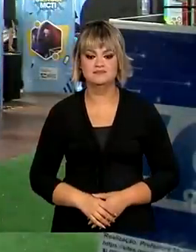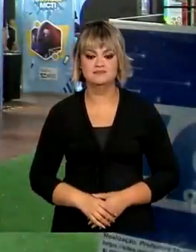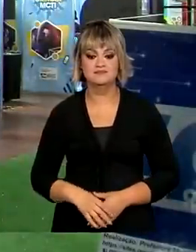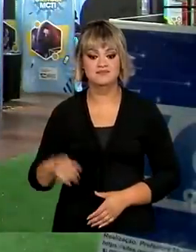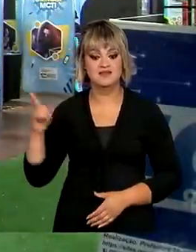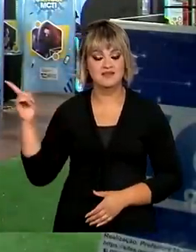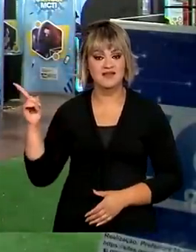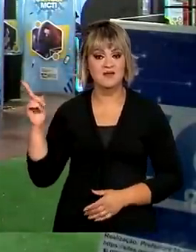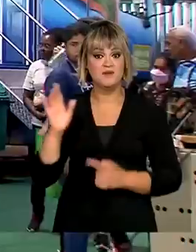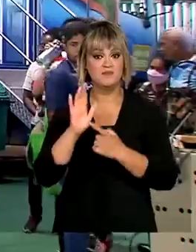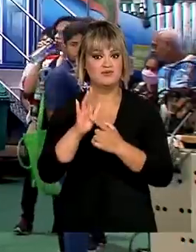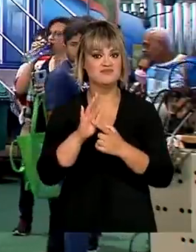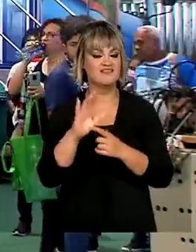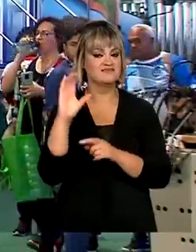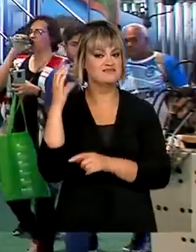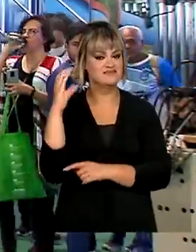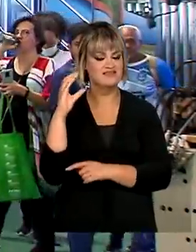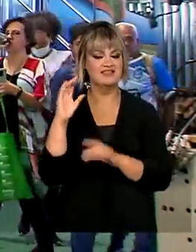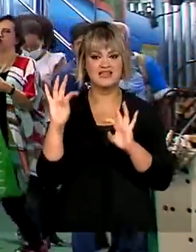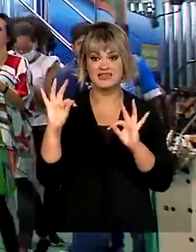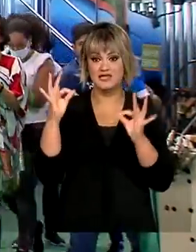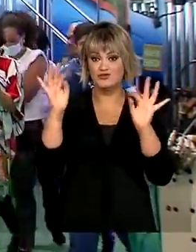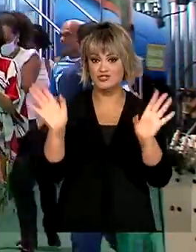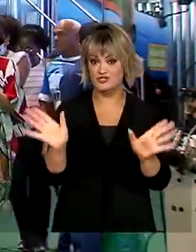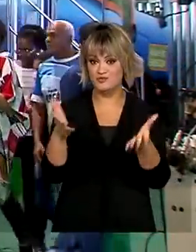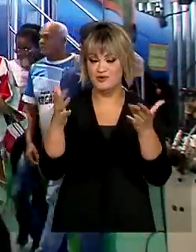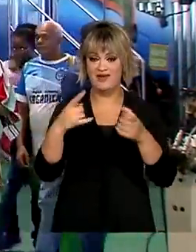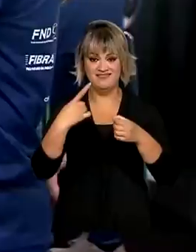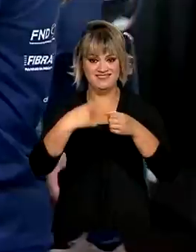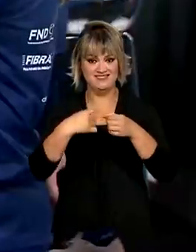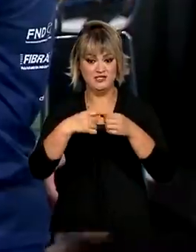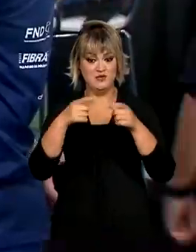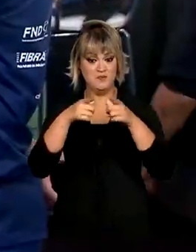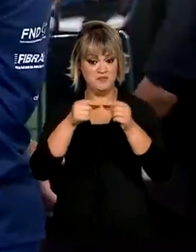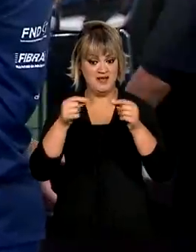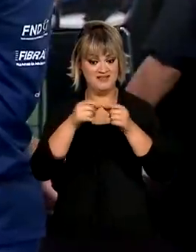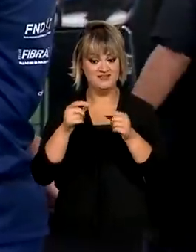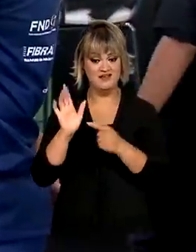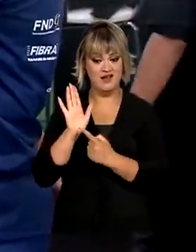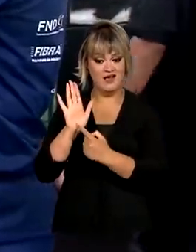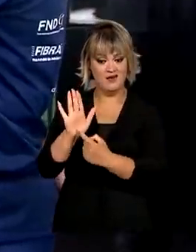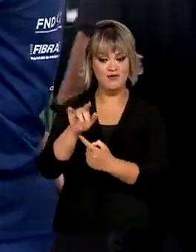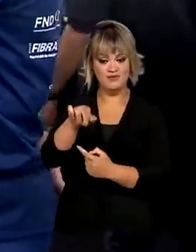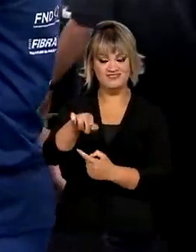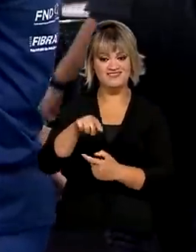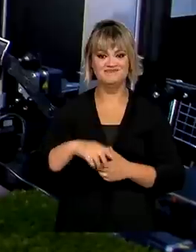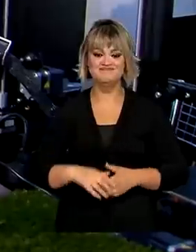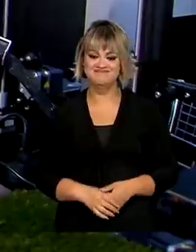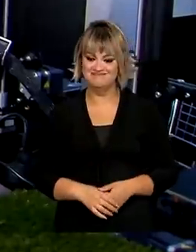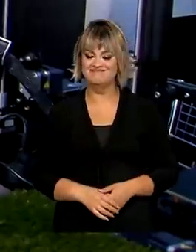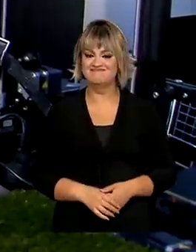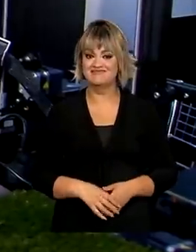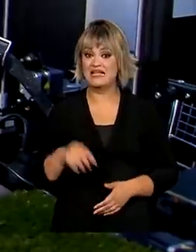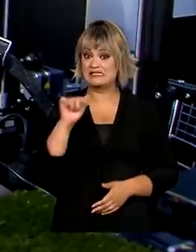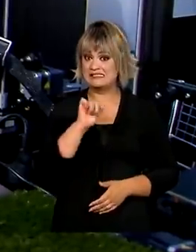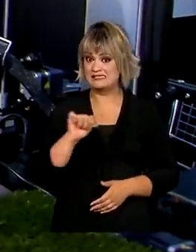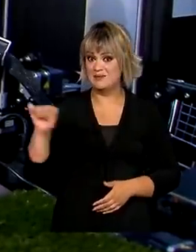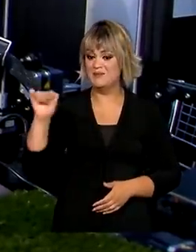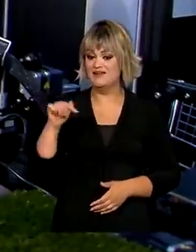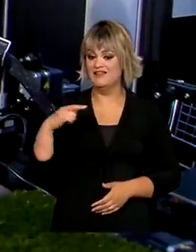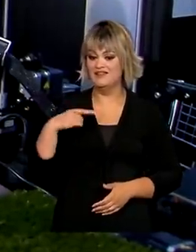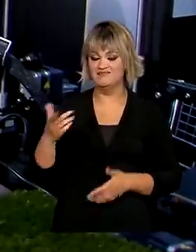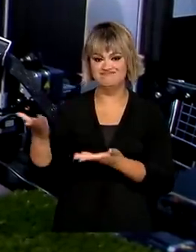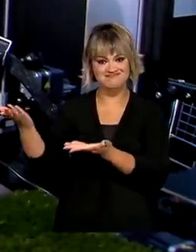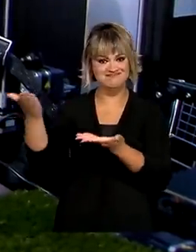para popularizar a ciência e estimular a curiosidade entre crianças e jovens, a Semana Nacional de Ciência e